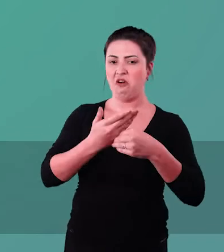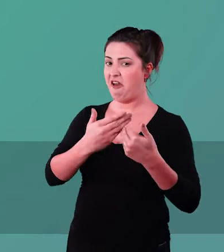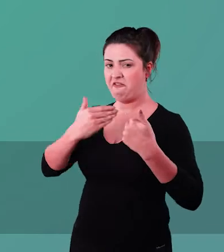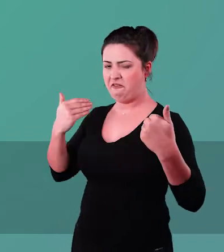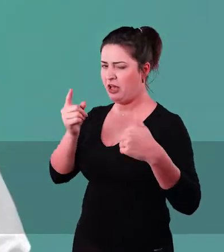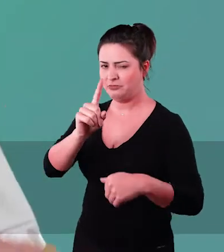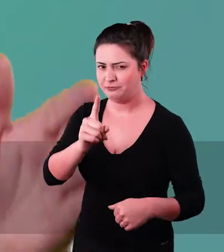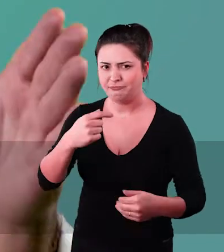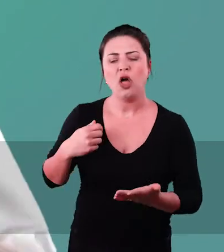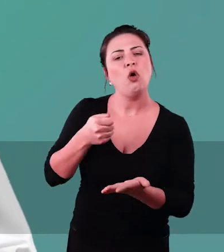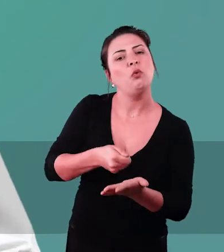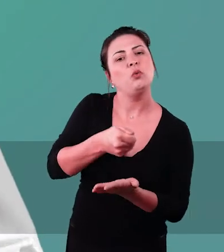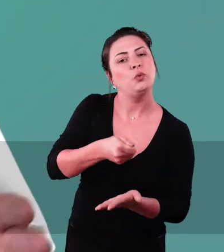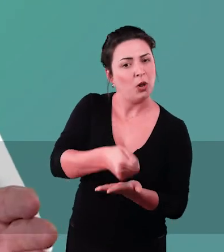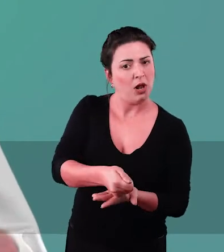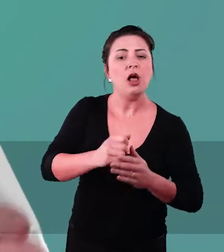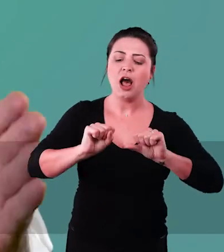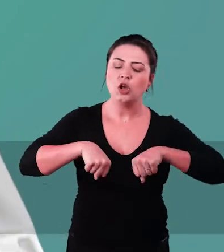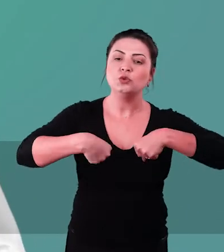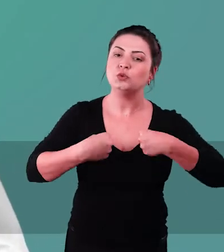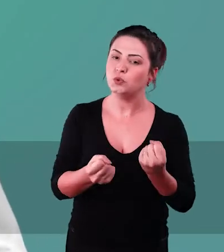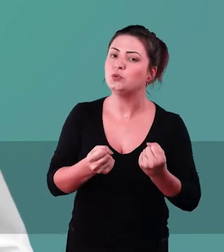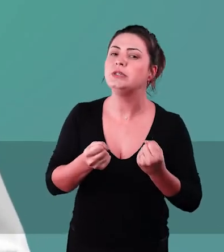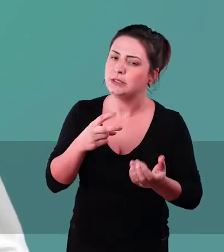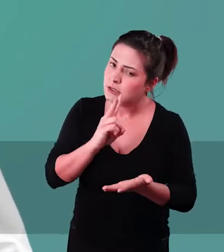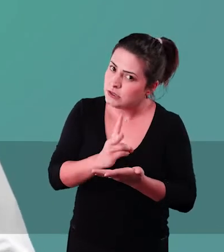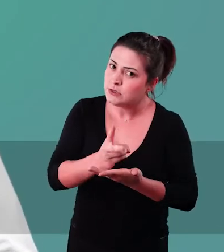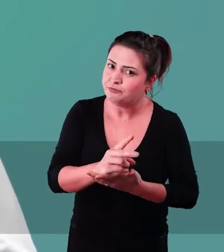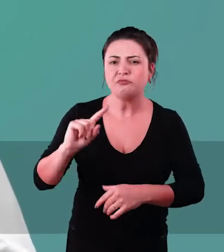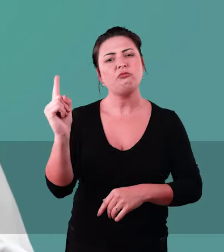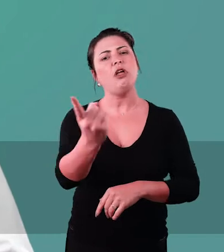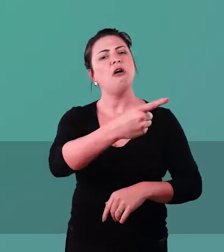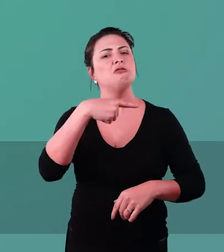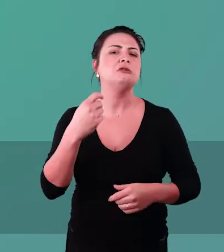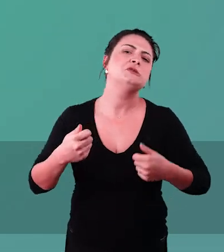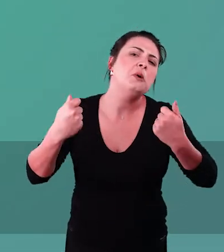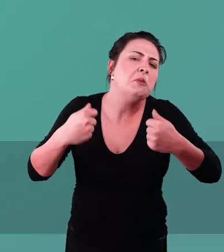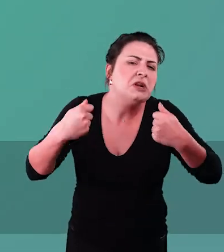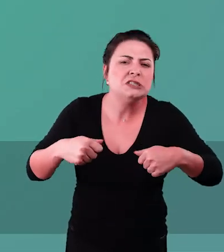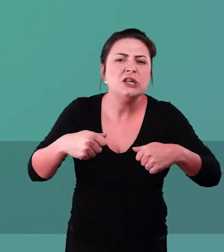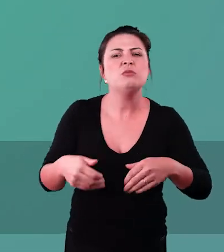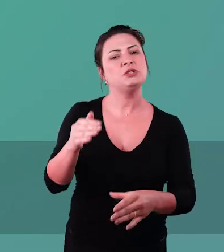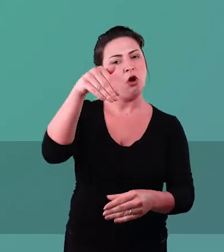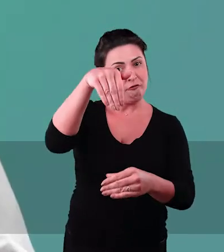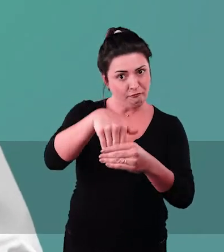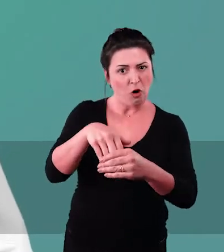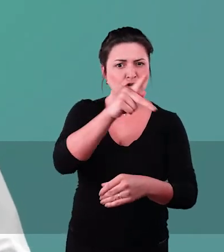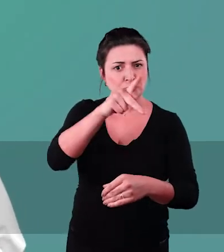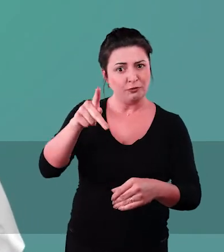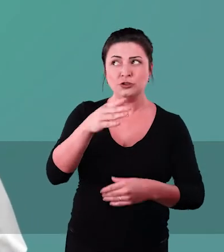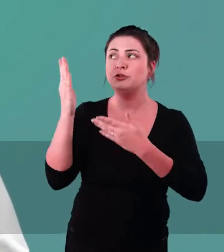fujo da luta. Vamos impedir que a molecada do MBL cresça nos parlamentos. A gente tem que ocupar a lésbica.